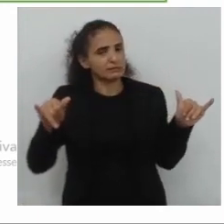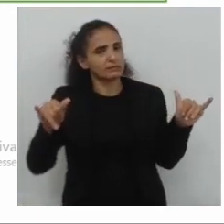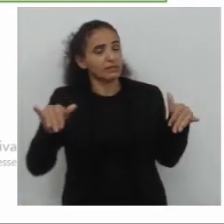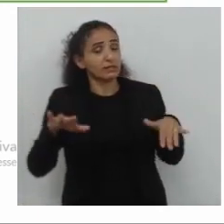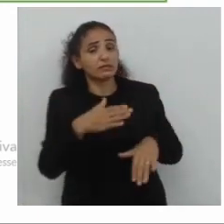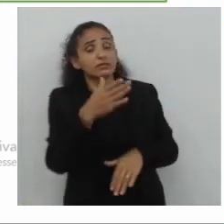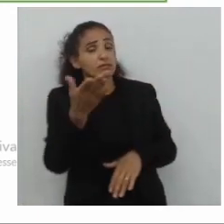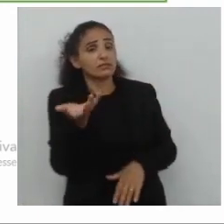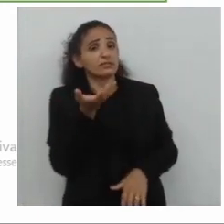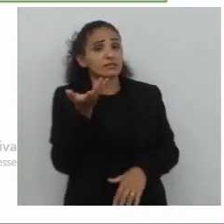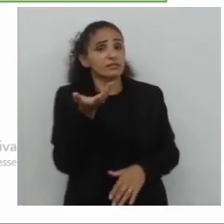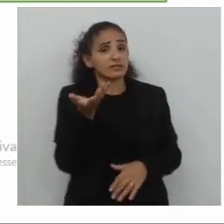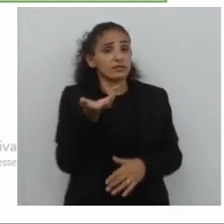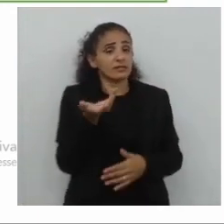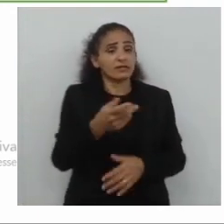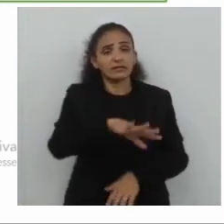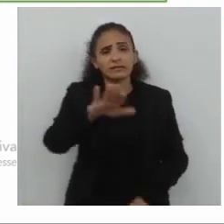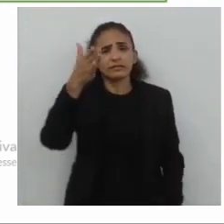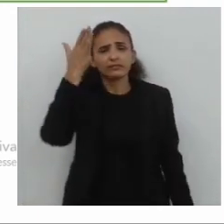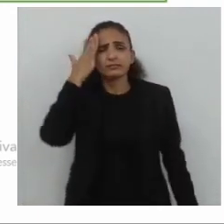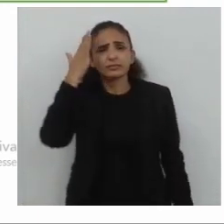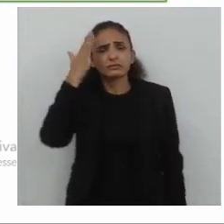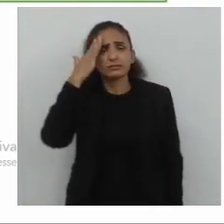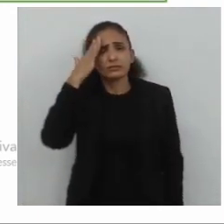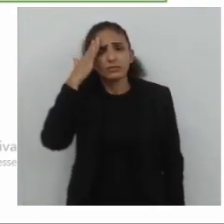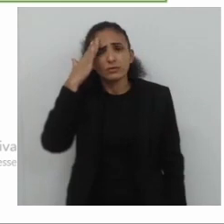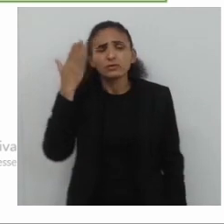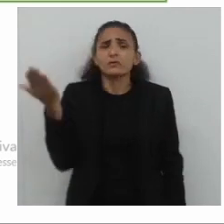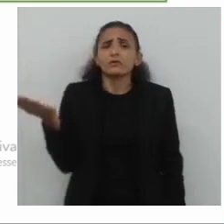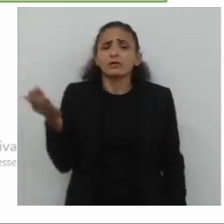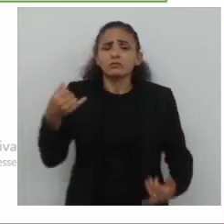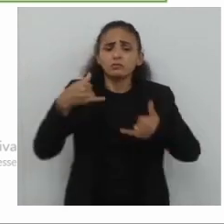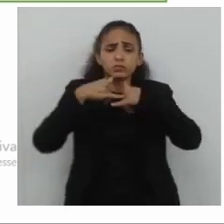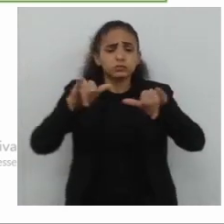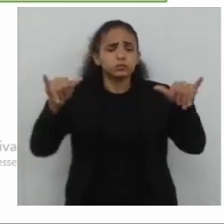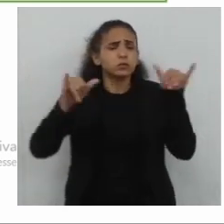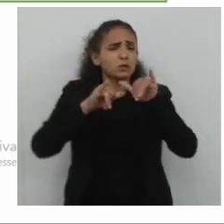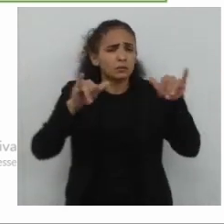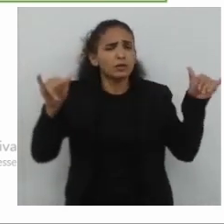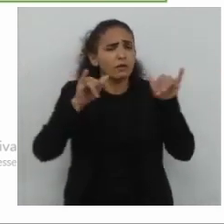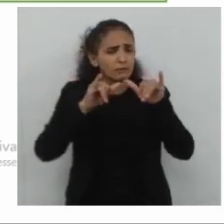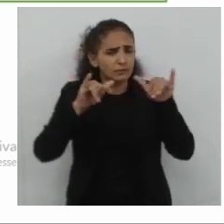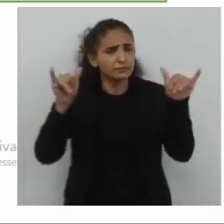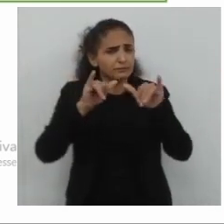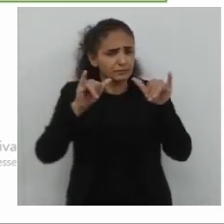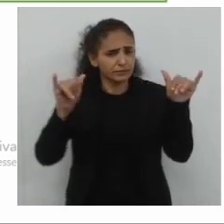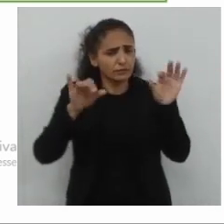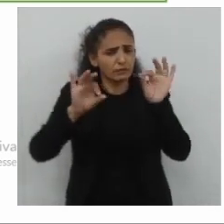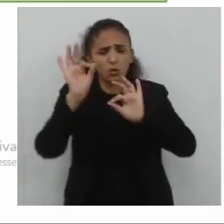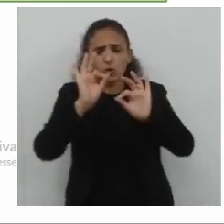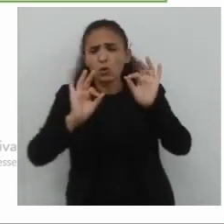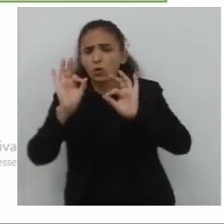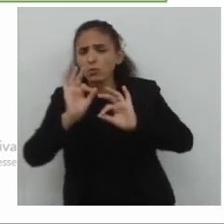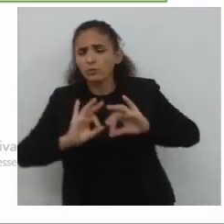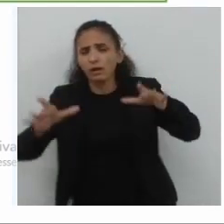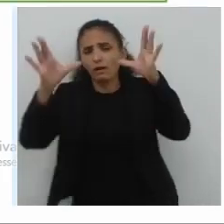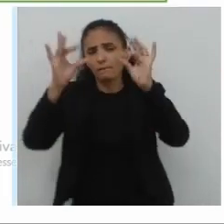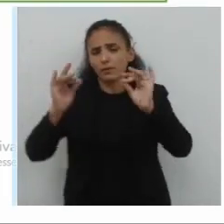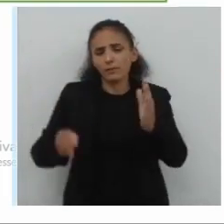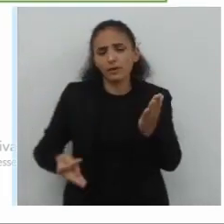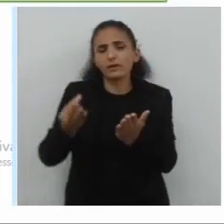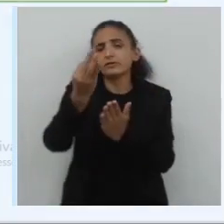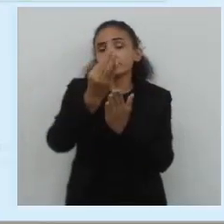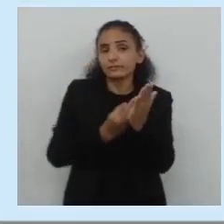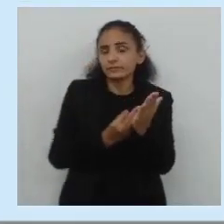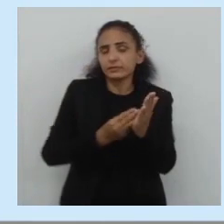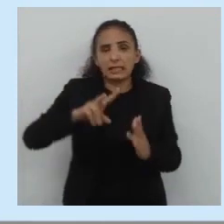informação que você quer atingir, tem a ver com a quantidade de informações mobilizadas e distribuídas ao longo do